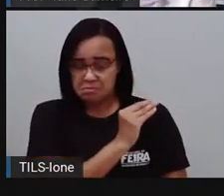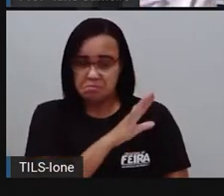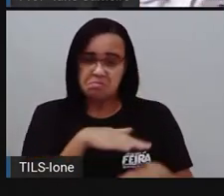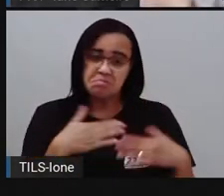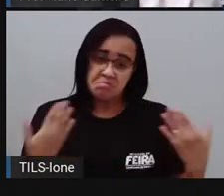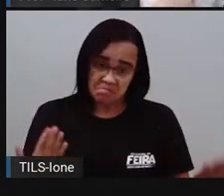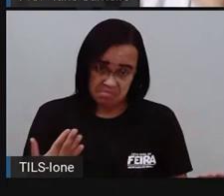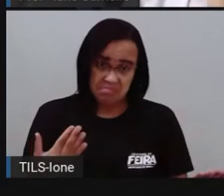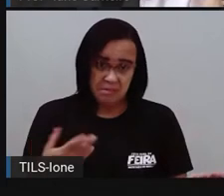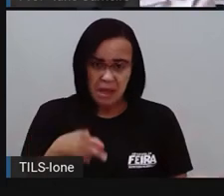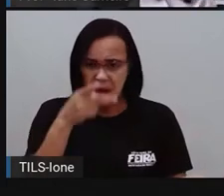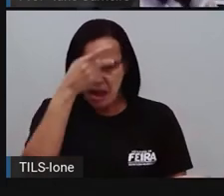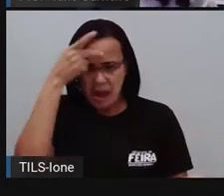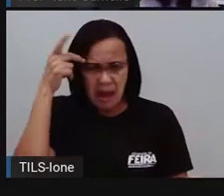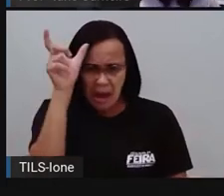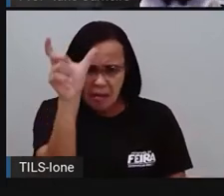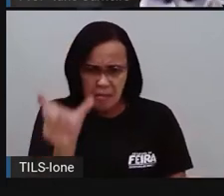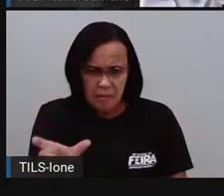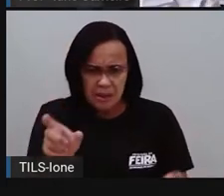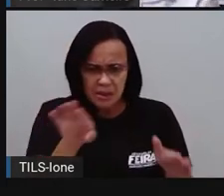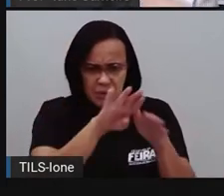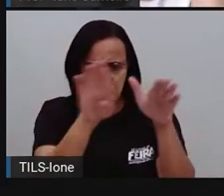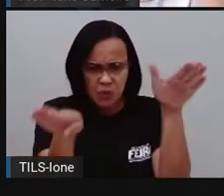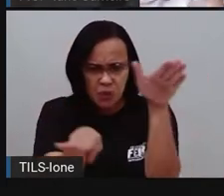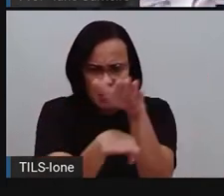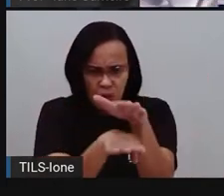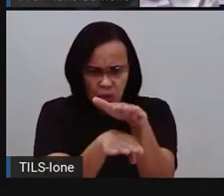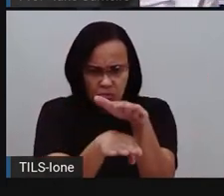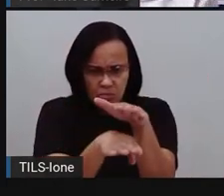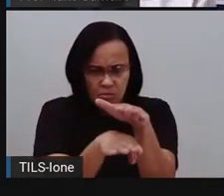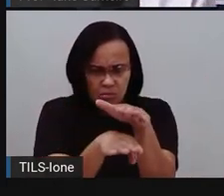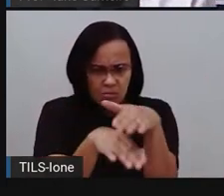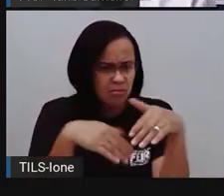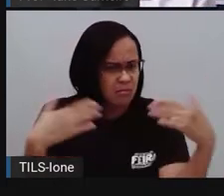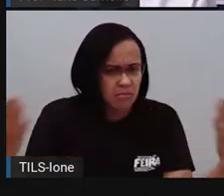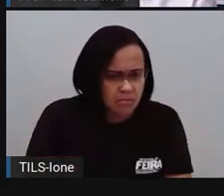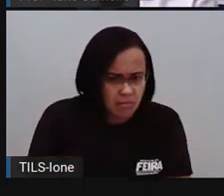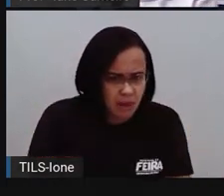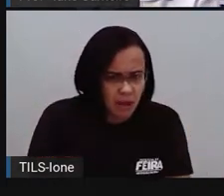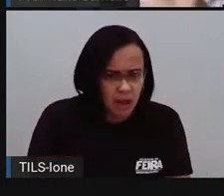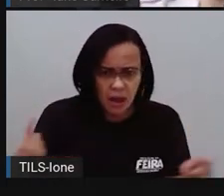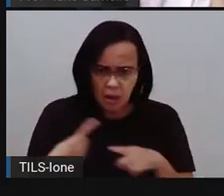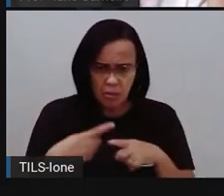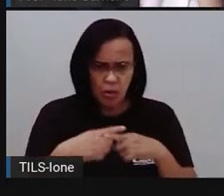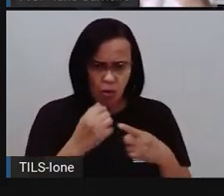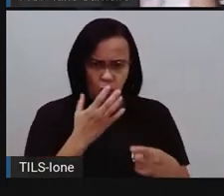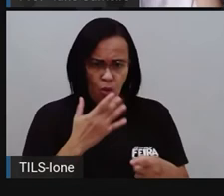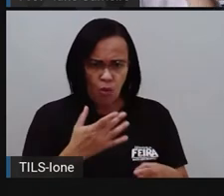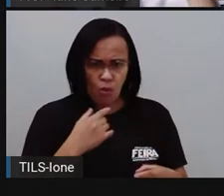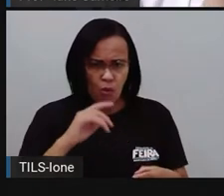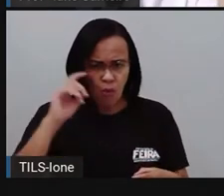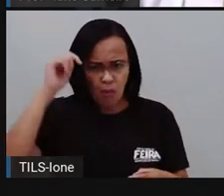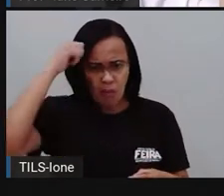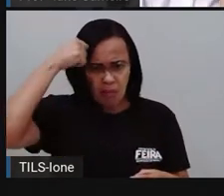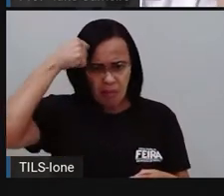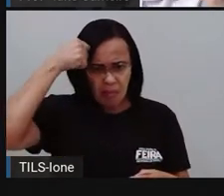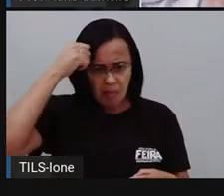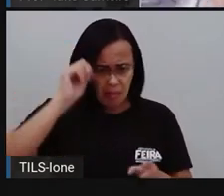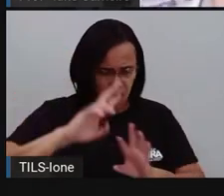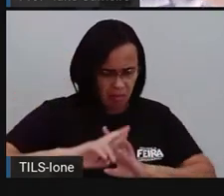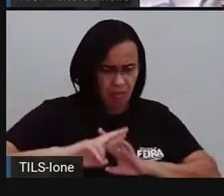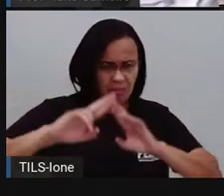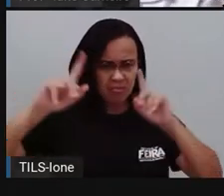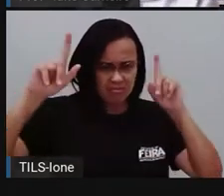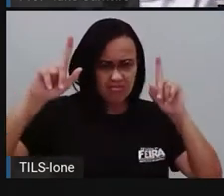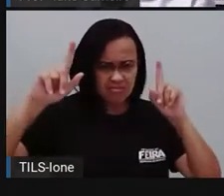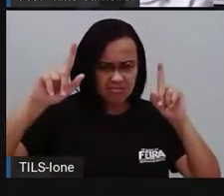cor da sua pele, só pela raça que ela pertence, né? Só pela etnia que ela pertence. Então, não existe uma hierarquia, né? De um ser melhor